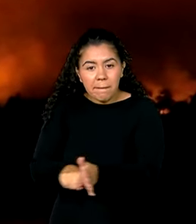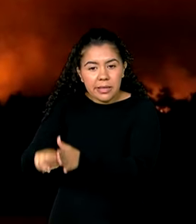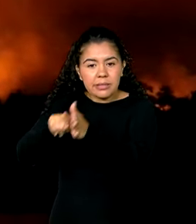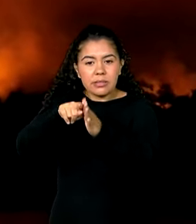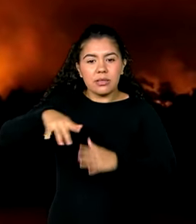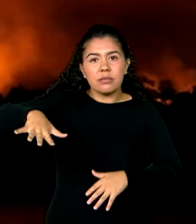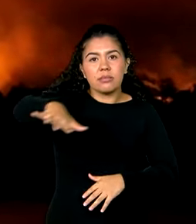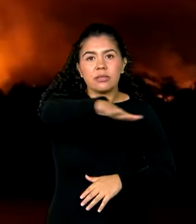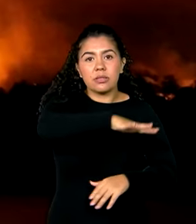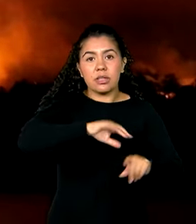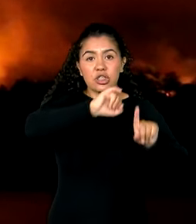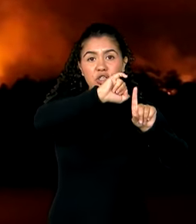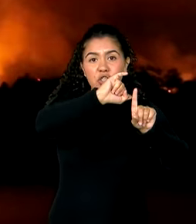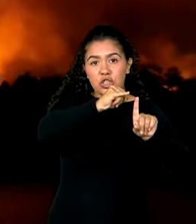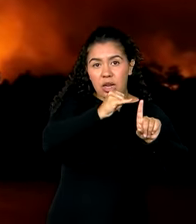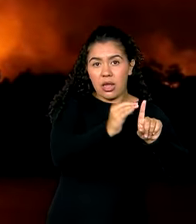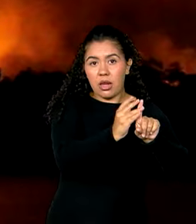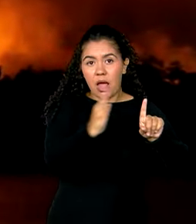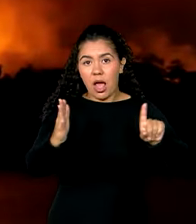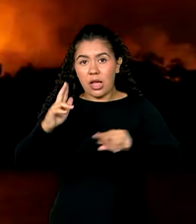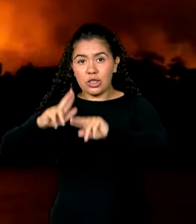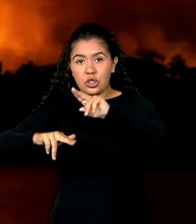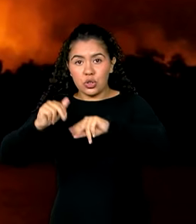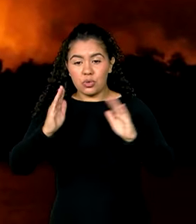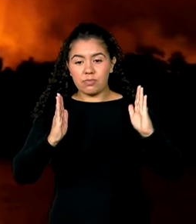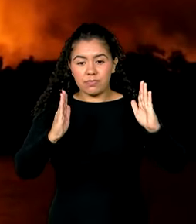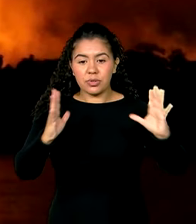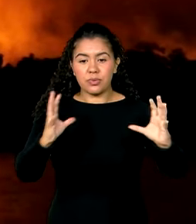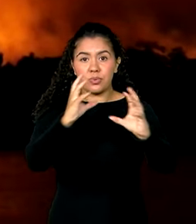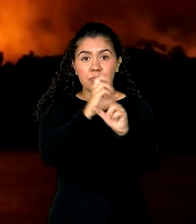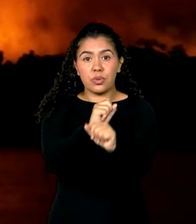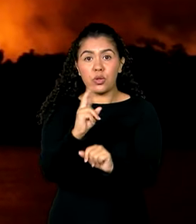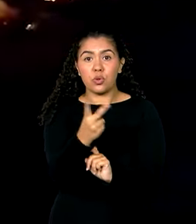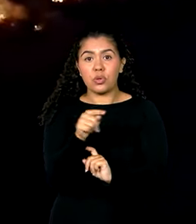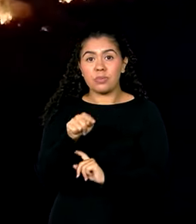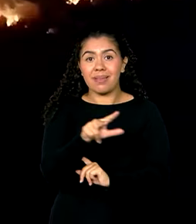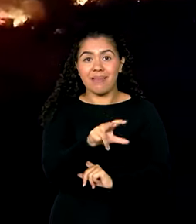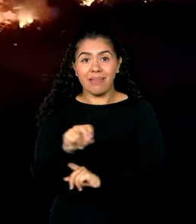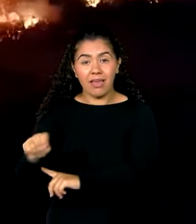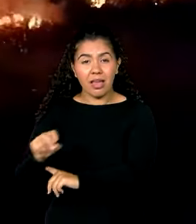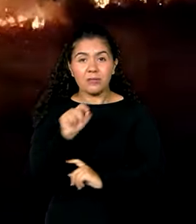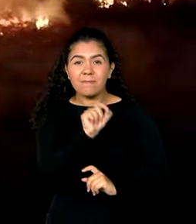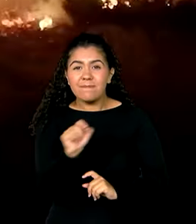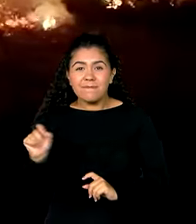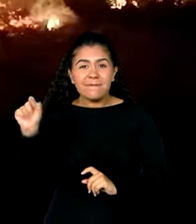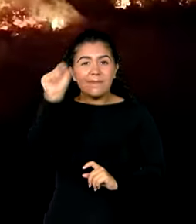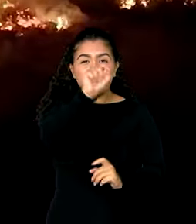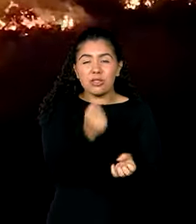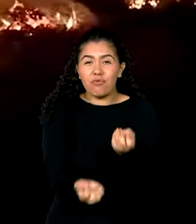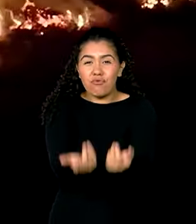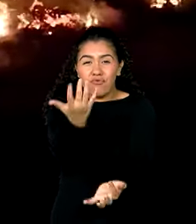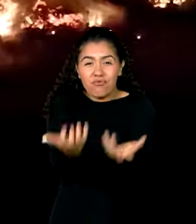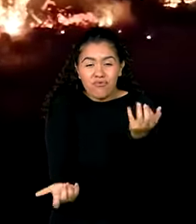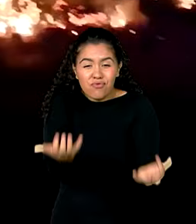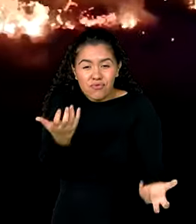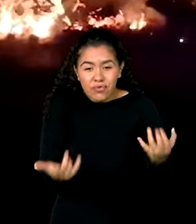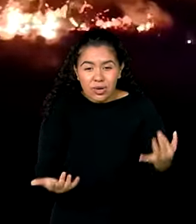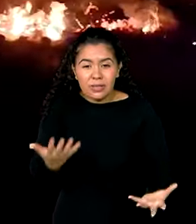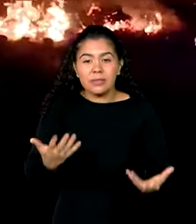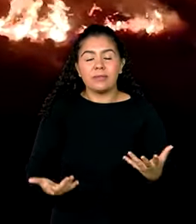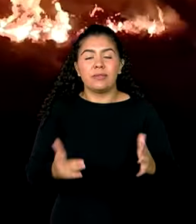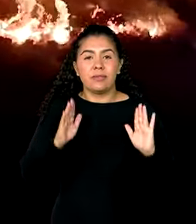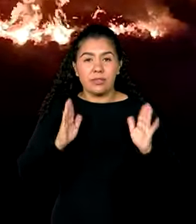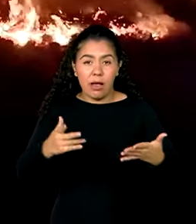junho, já foram 2.500 focos de incêndio. Mais de 517 mil hectares foram consumidos pelo